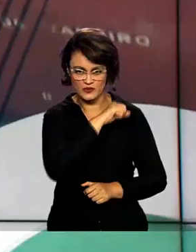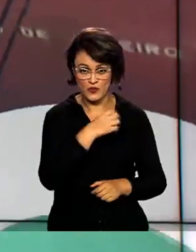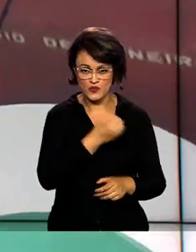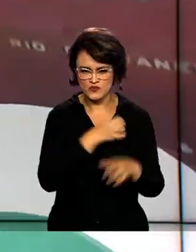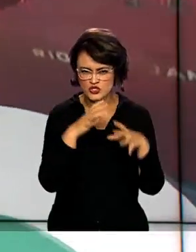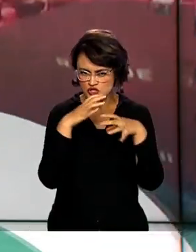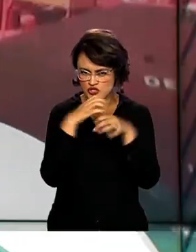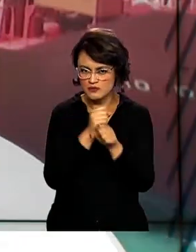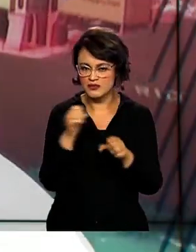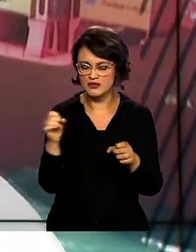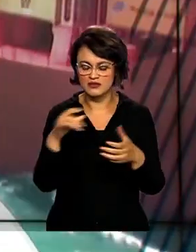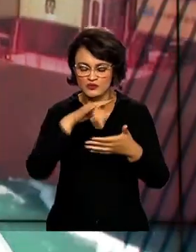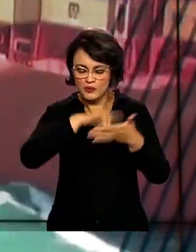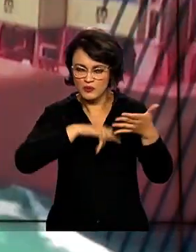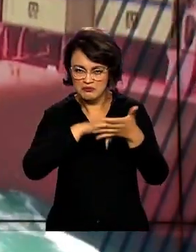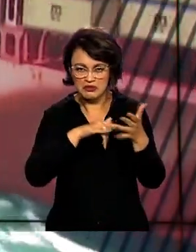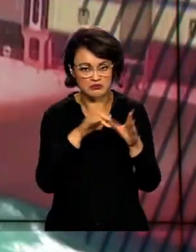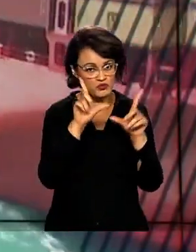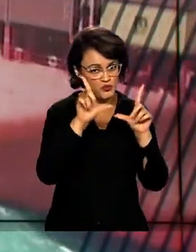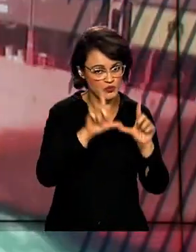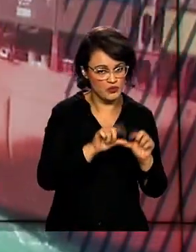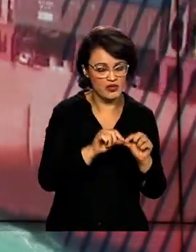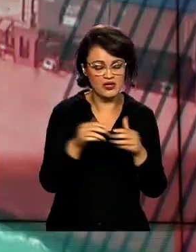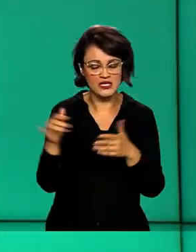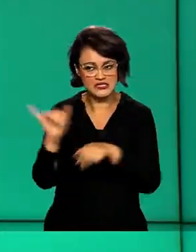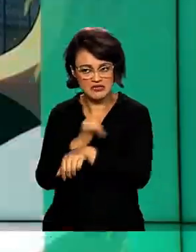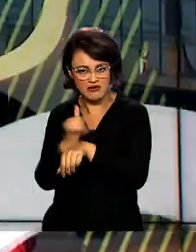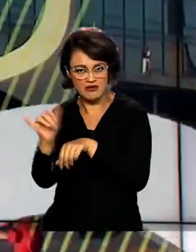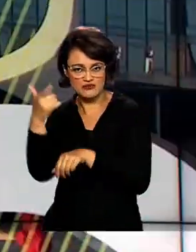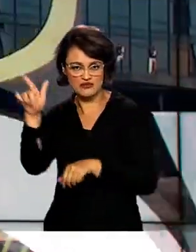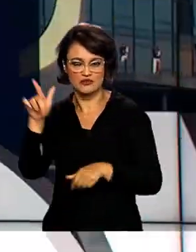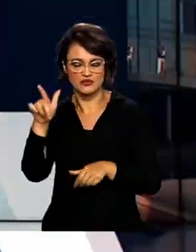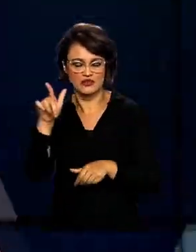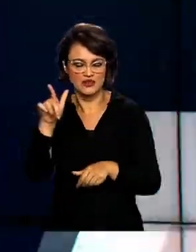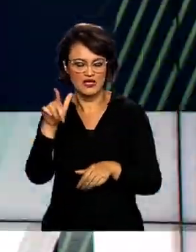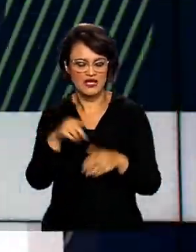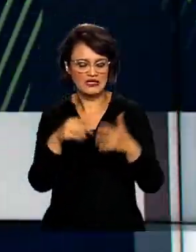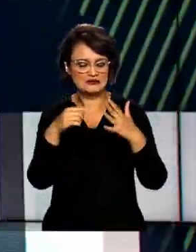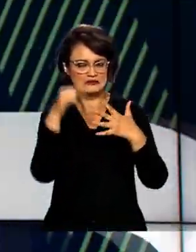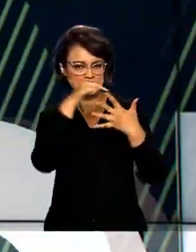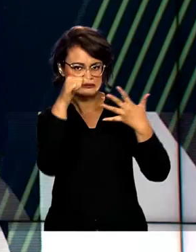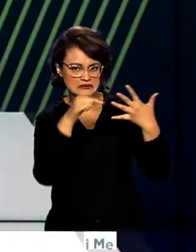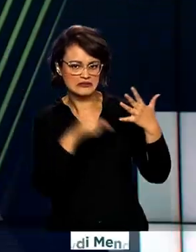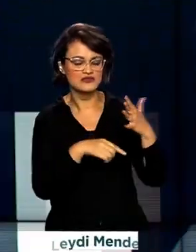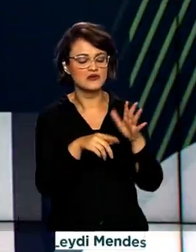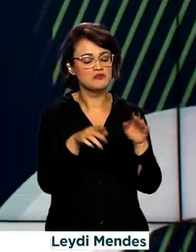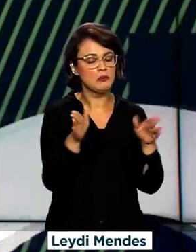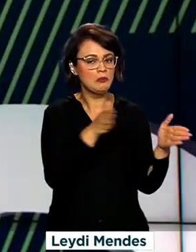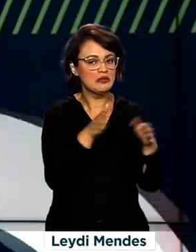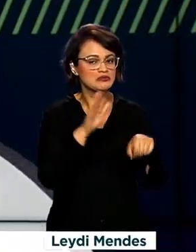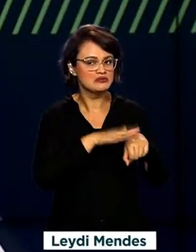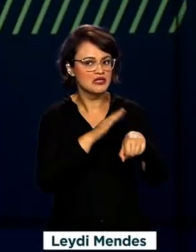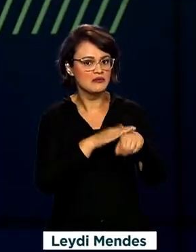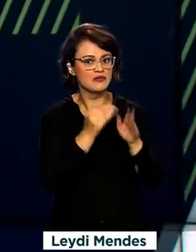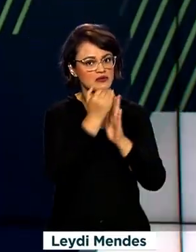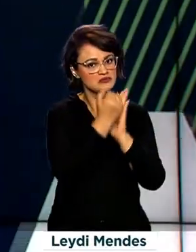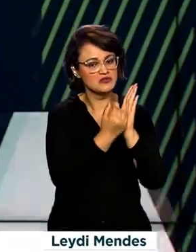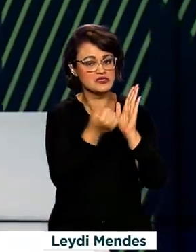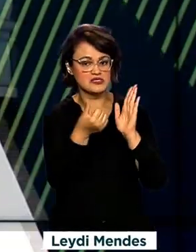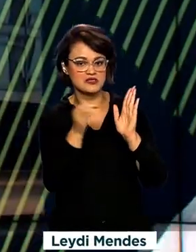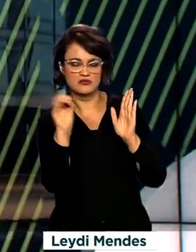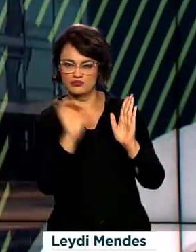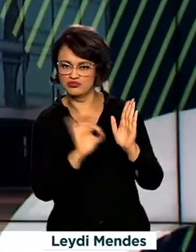total de documentos foi reduzido e os procedimentos foram otimizados. Com os novos critérios, o tempo pode ser reduzido em até 60%,